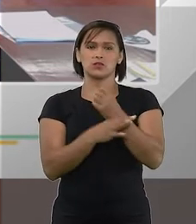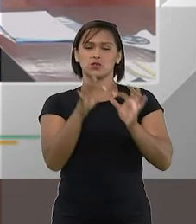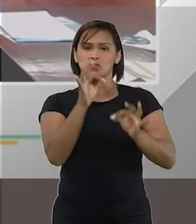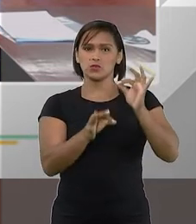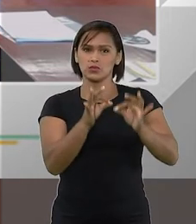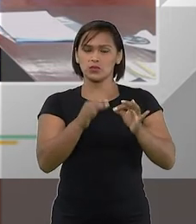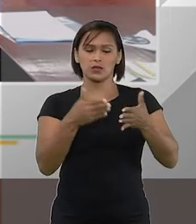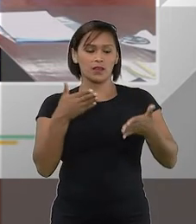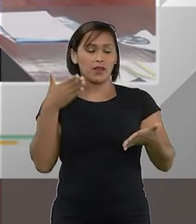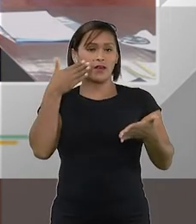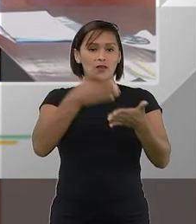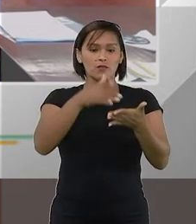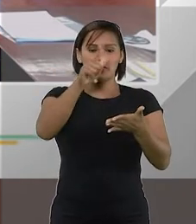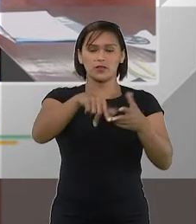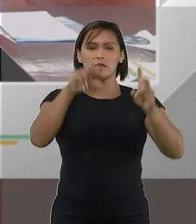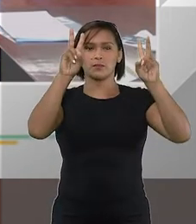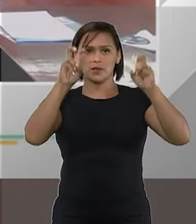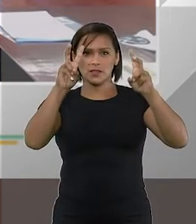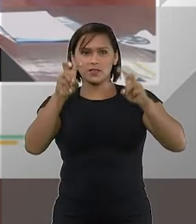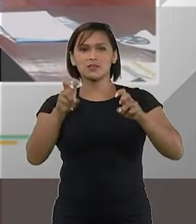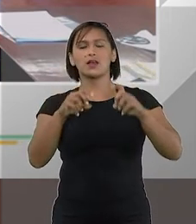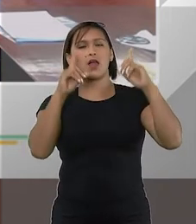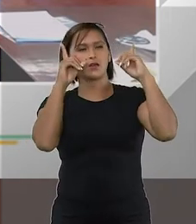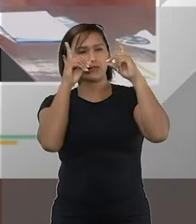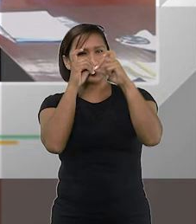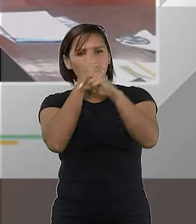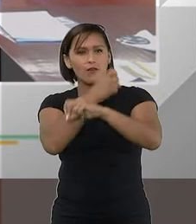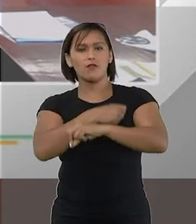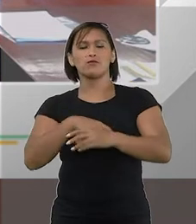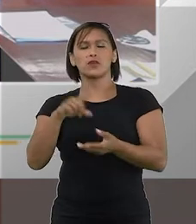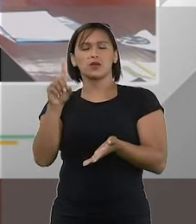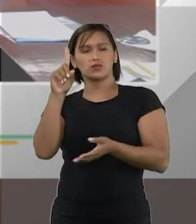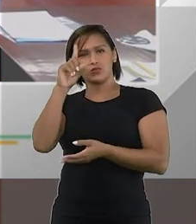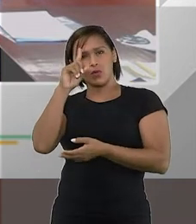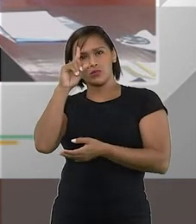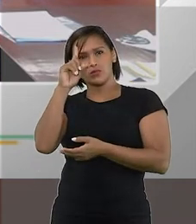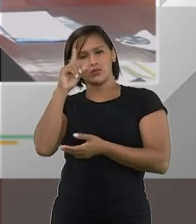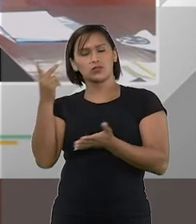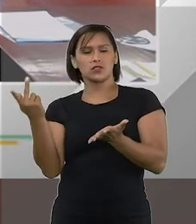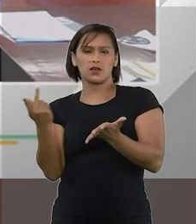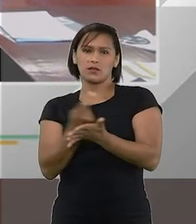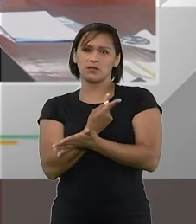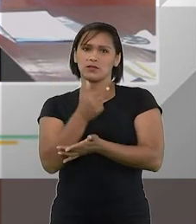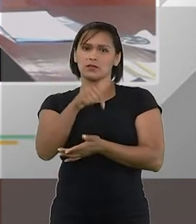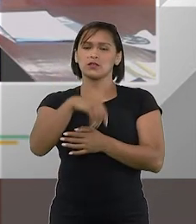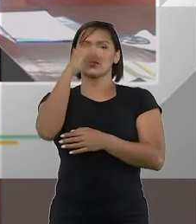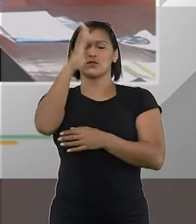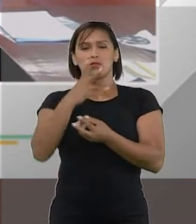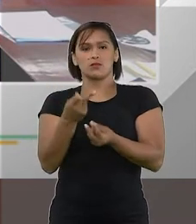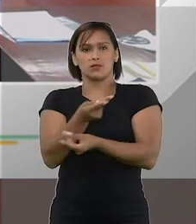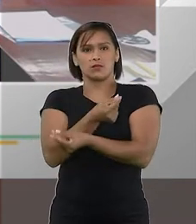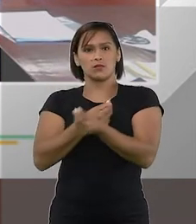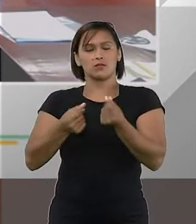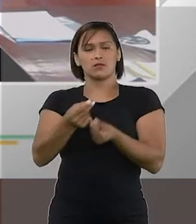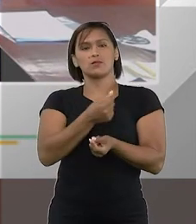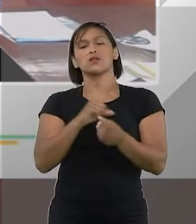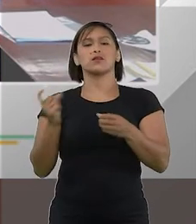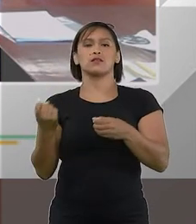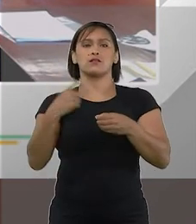em definitivo para esse tema tão candente na nossa realidade do mercado em termos de